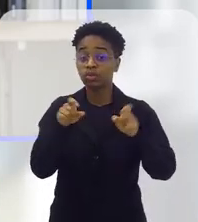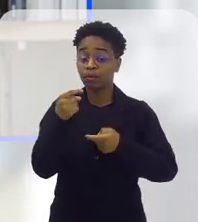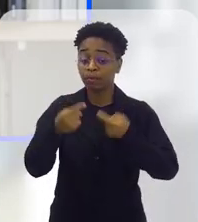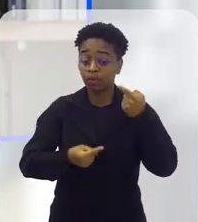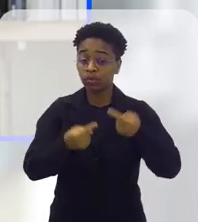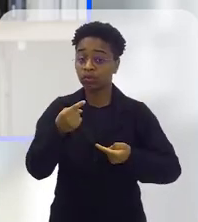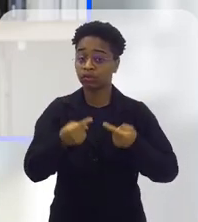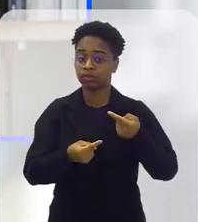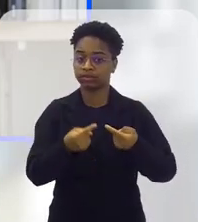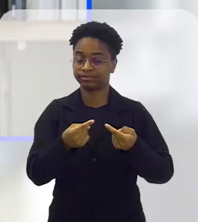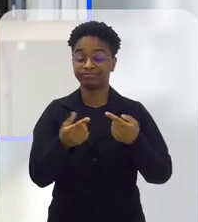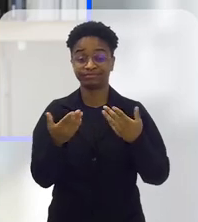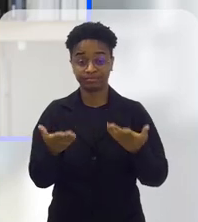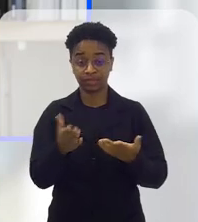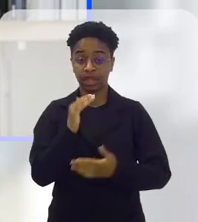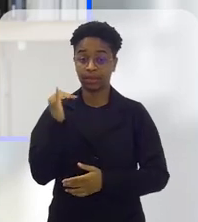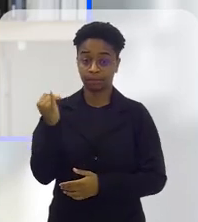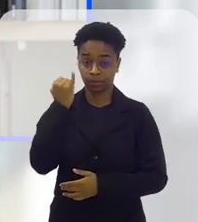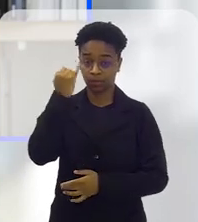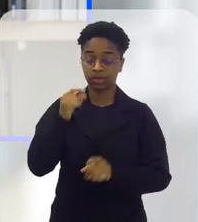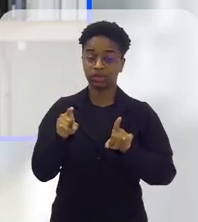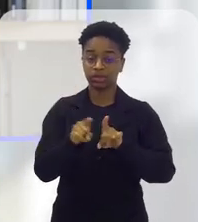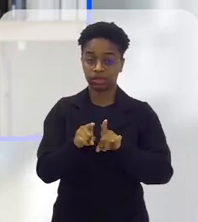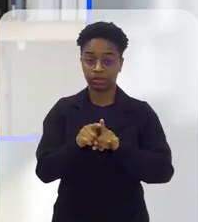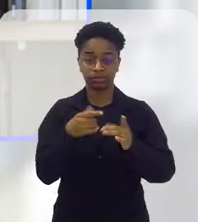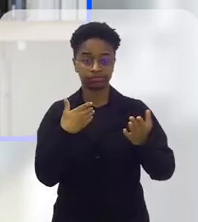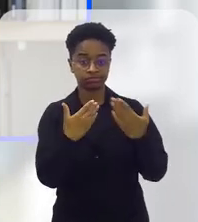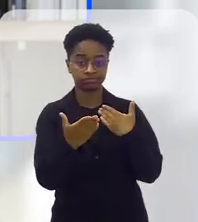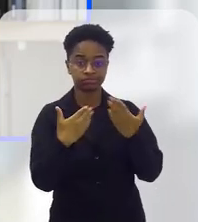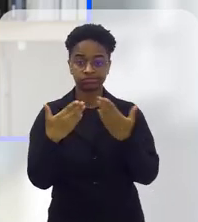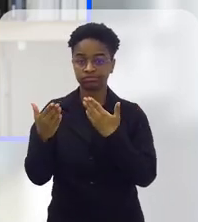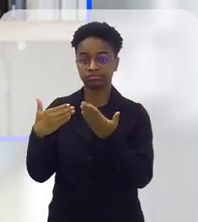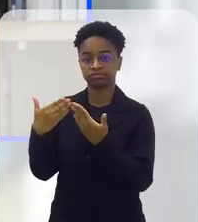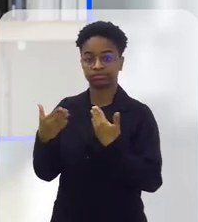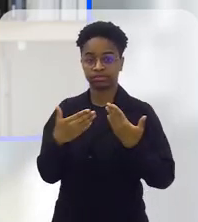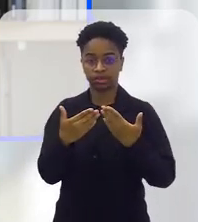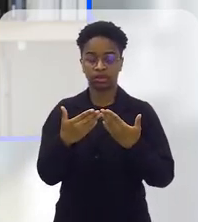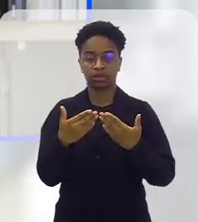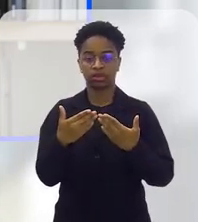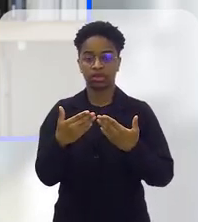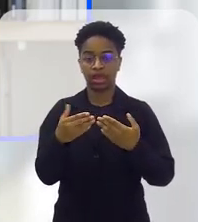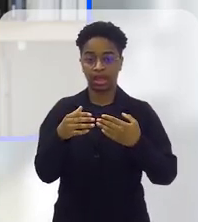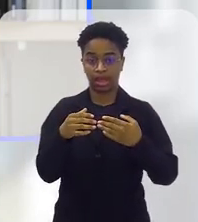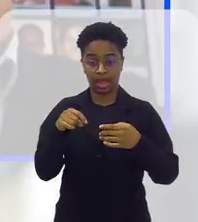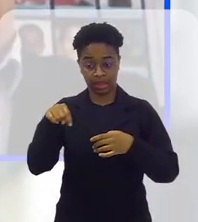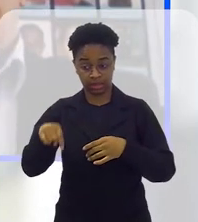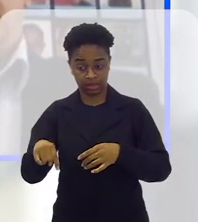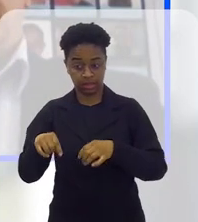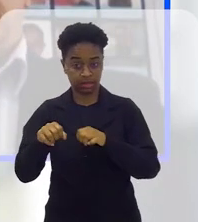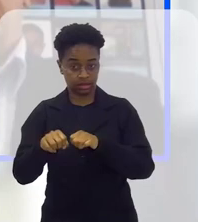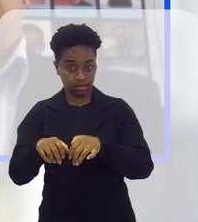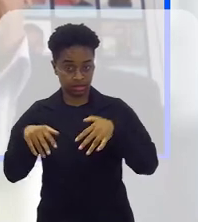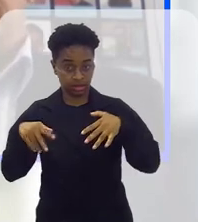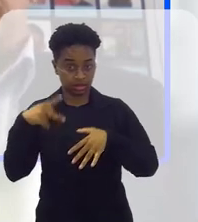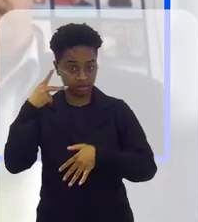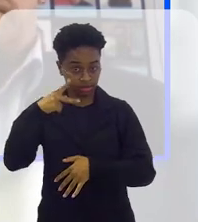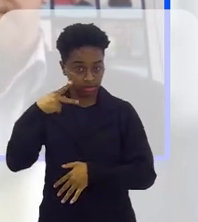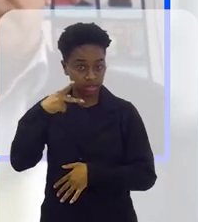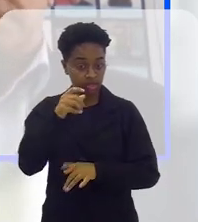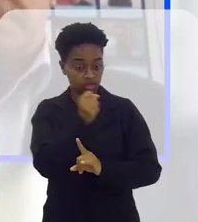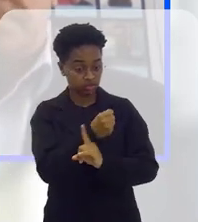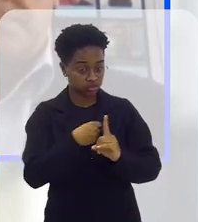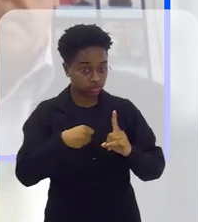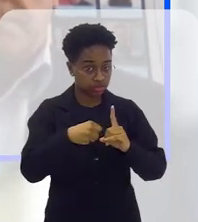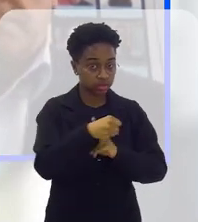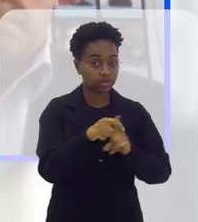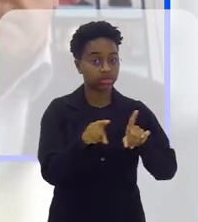políticas, né? Então é importante esse diálogo, né? Entre o Parlamento, a sociedade